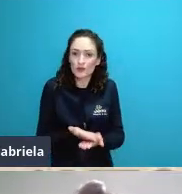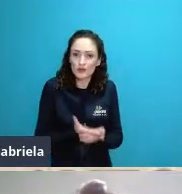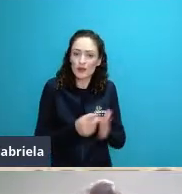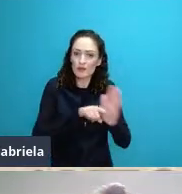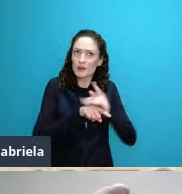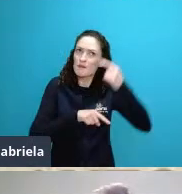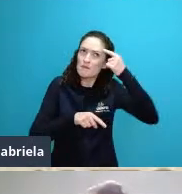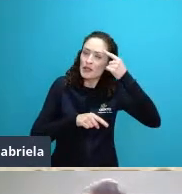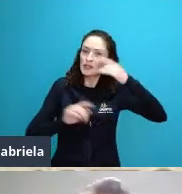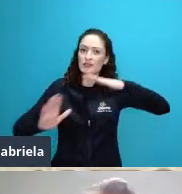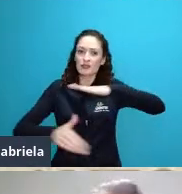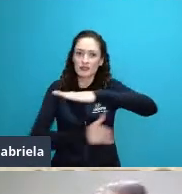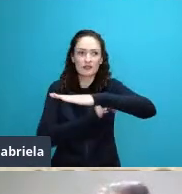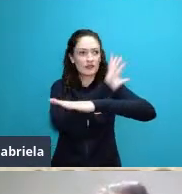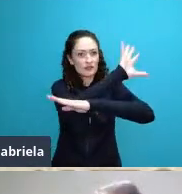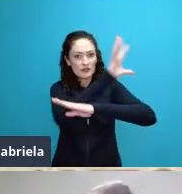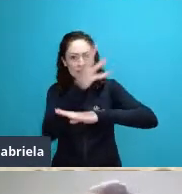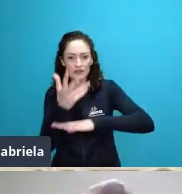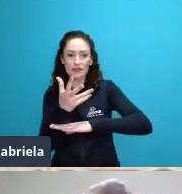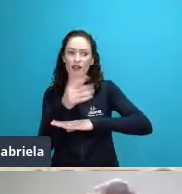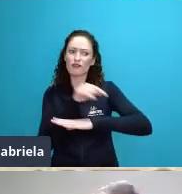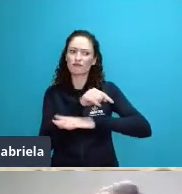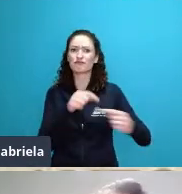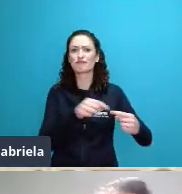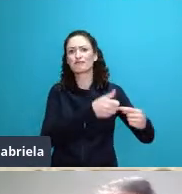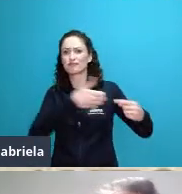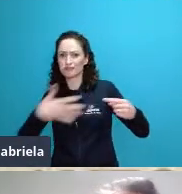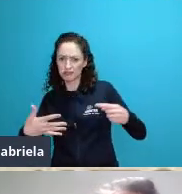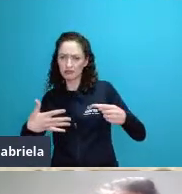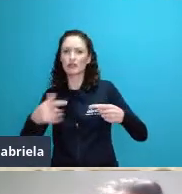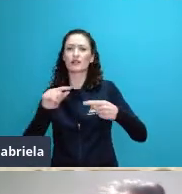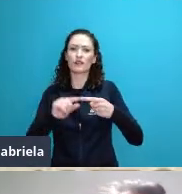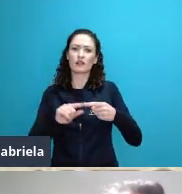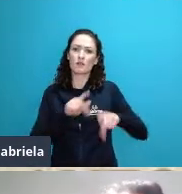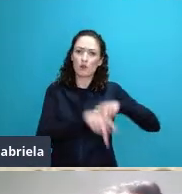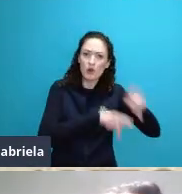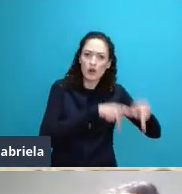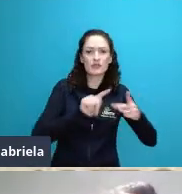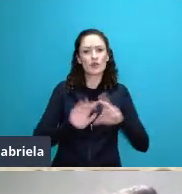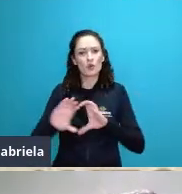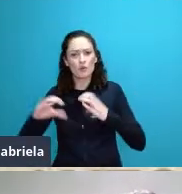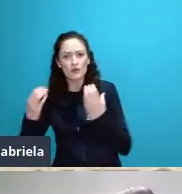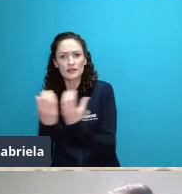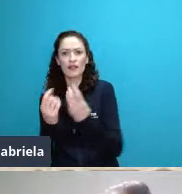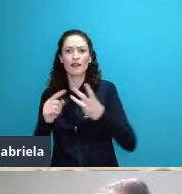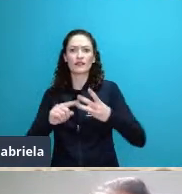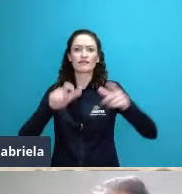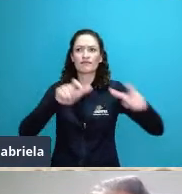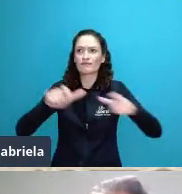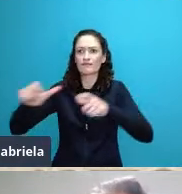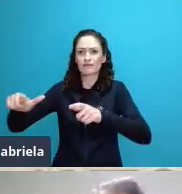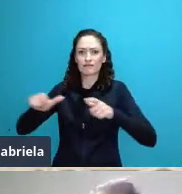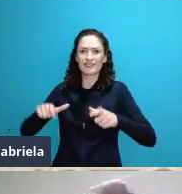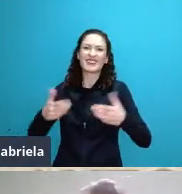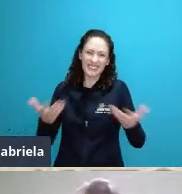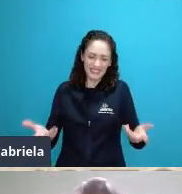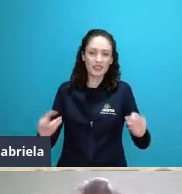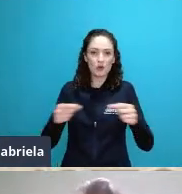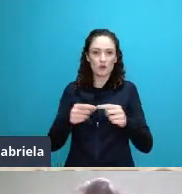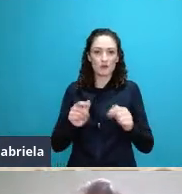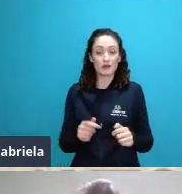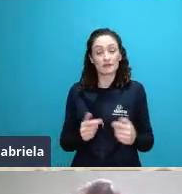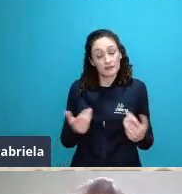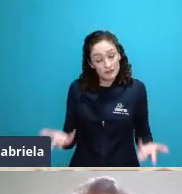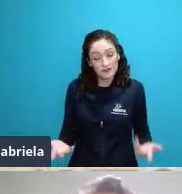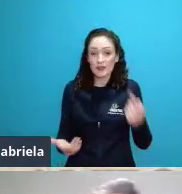ecologia de populações comunidades ecossistema paisagem e por isso que o Odum é então considerado o pai da ecologia e na minha